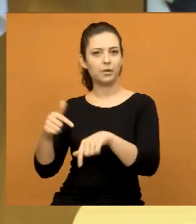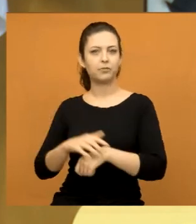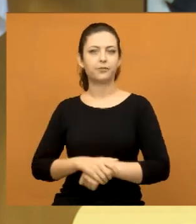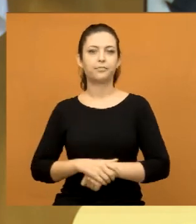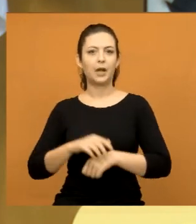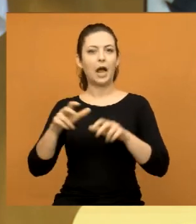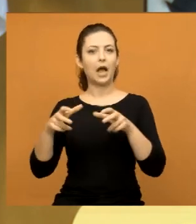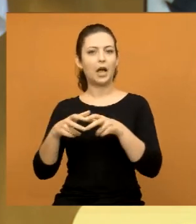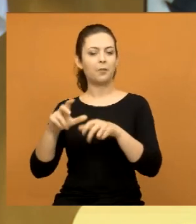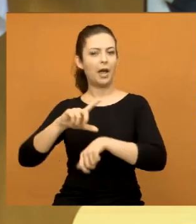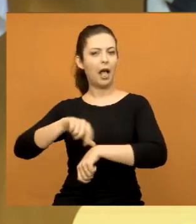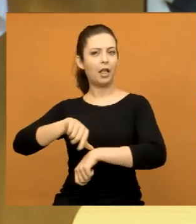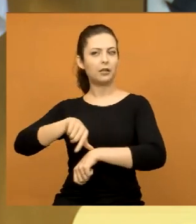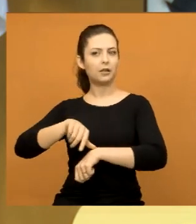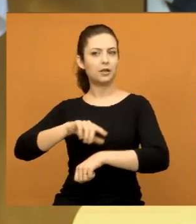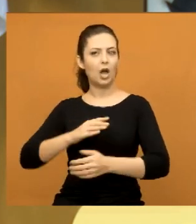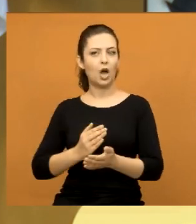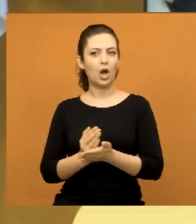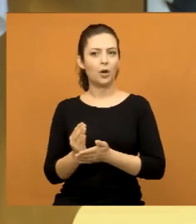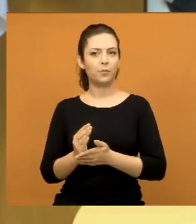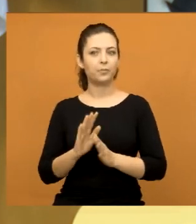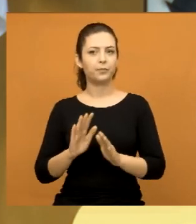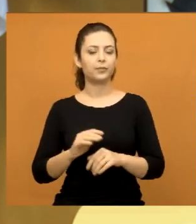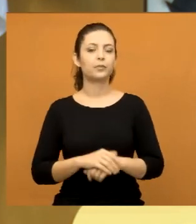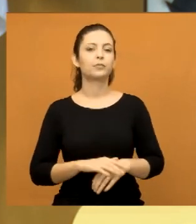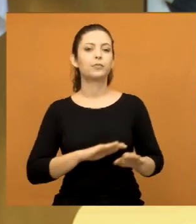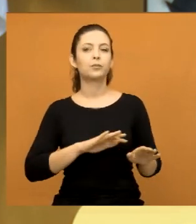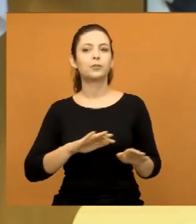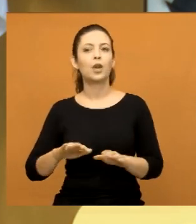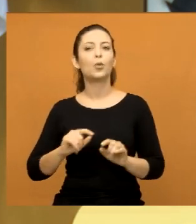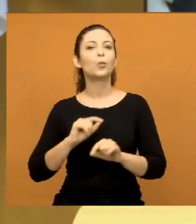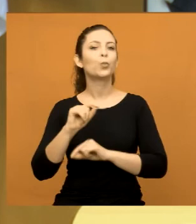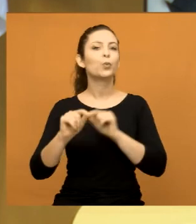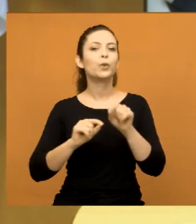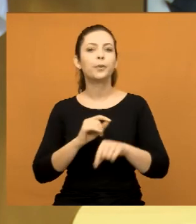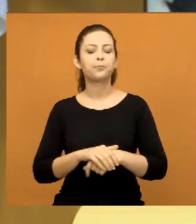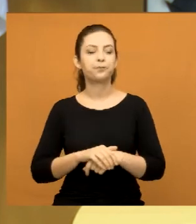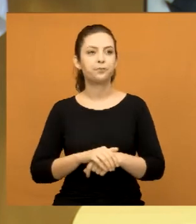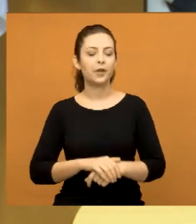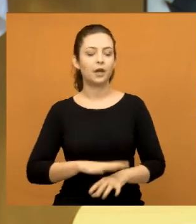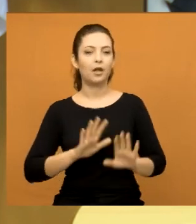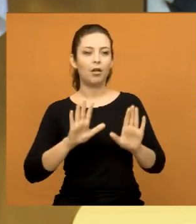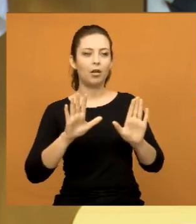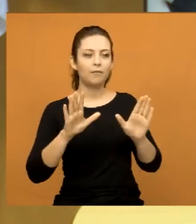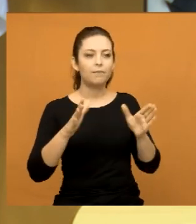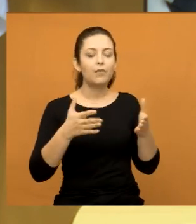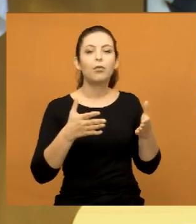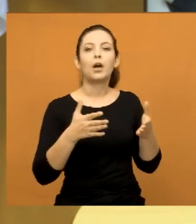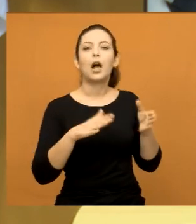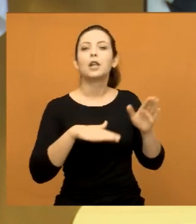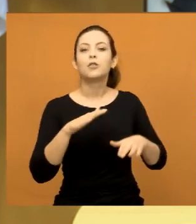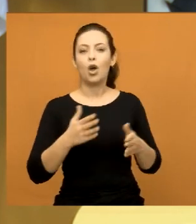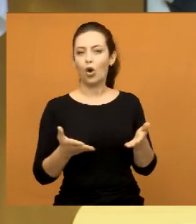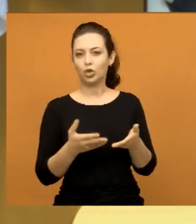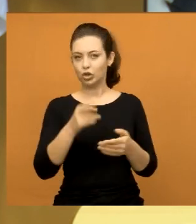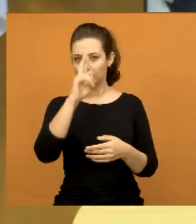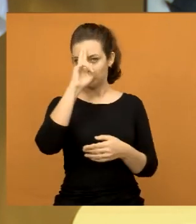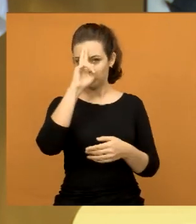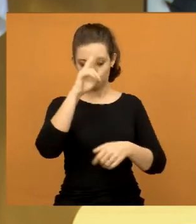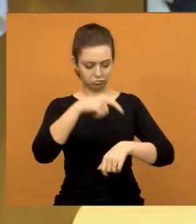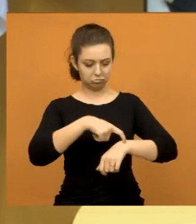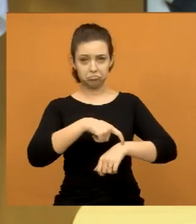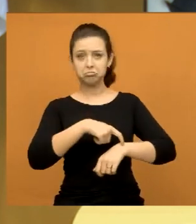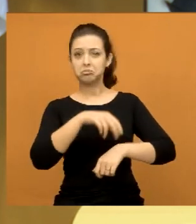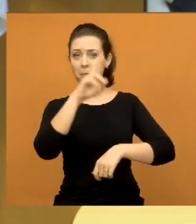atrasada. Mas o que traz mais é quando a pessoa, talvez, que hoje é meio-dia